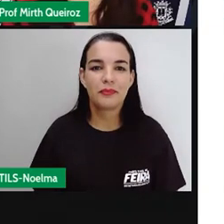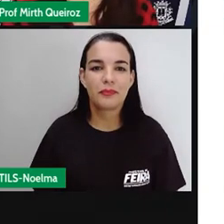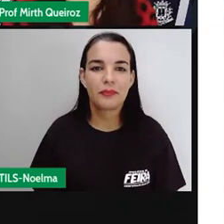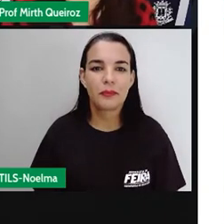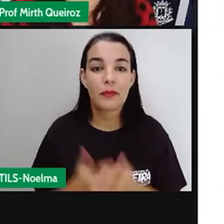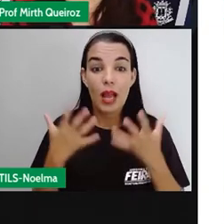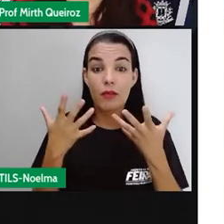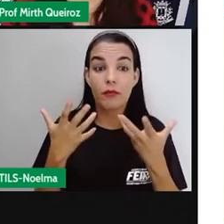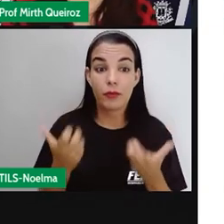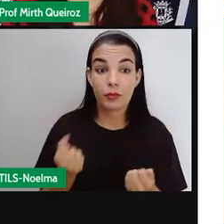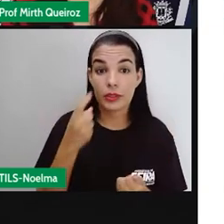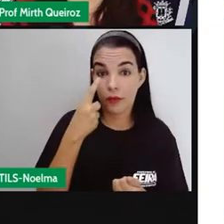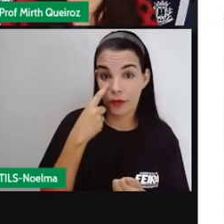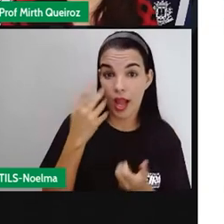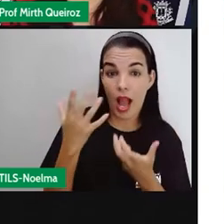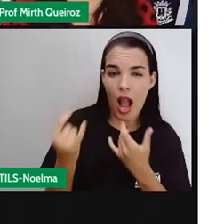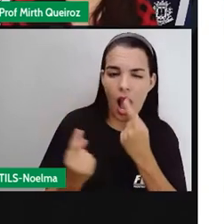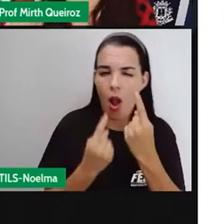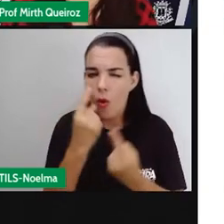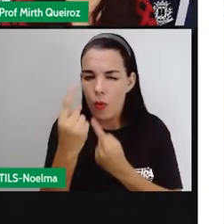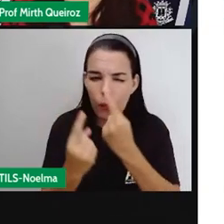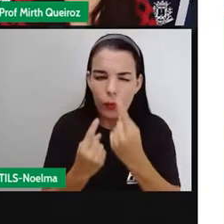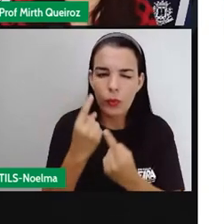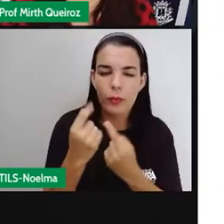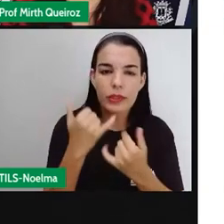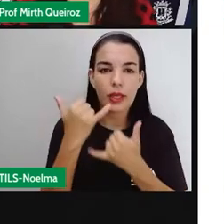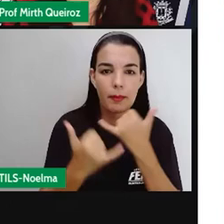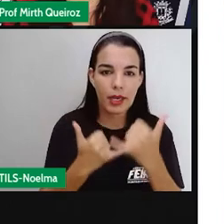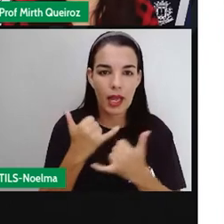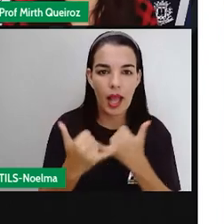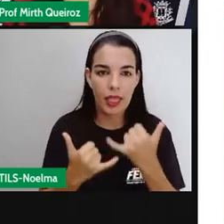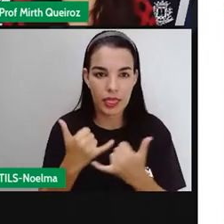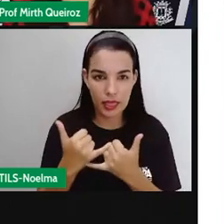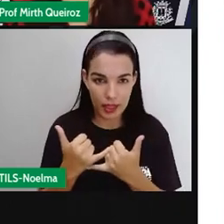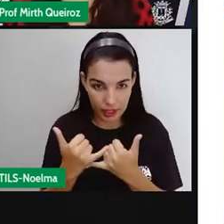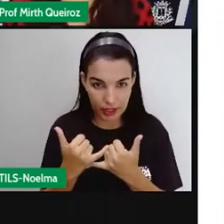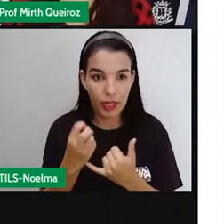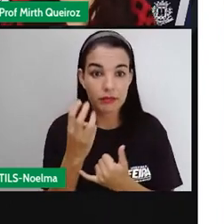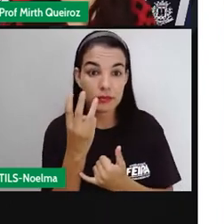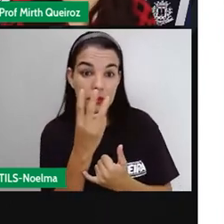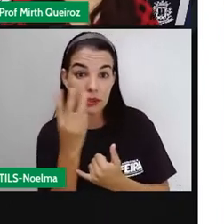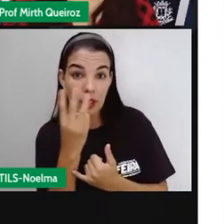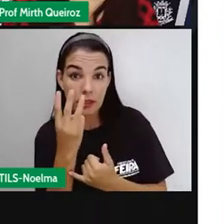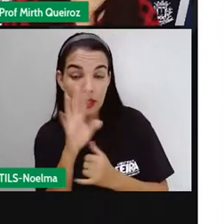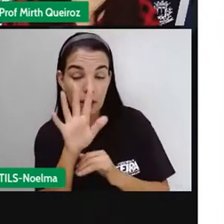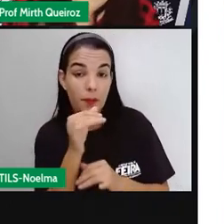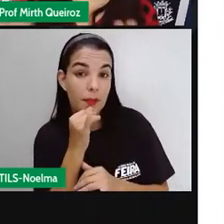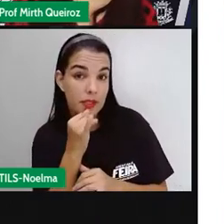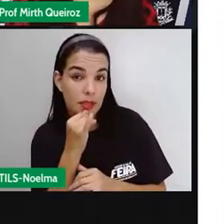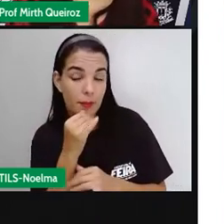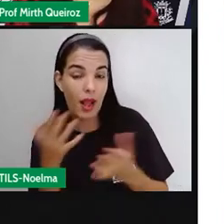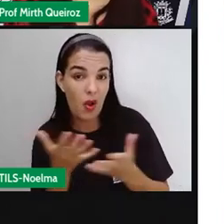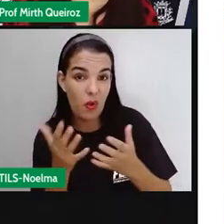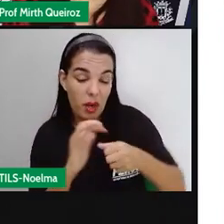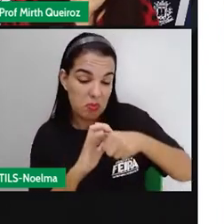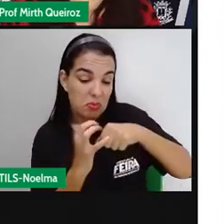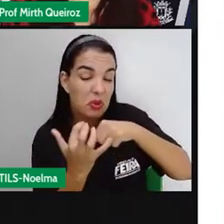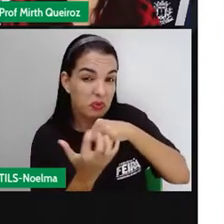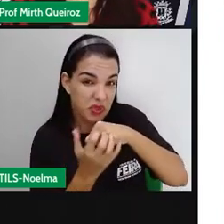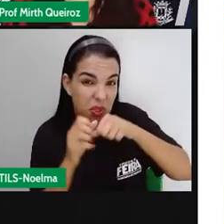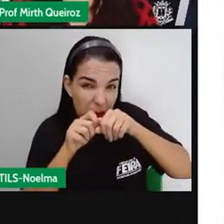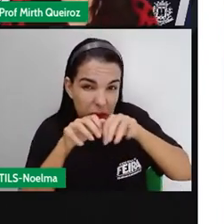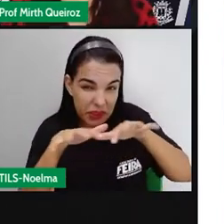Nós vamos ver agora três brincadeiras, já que a gente está em tempo de pandemia, que a gente não pode